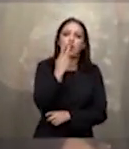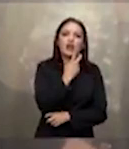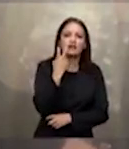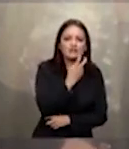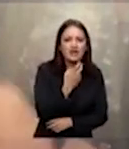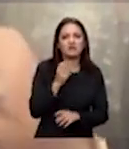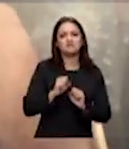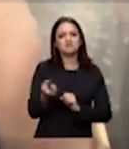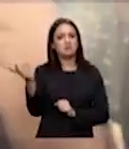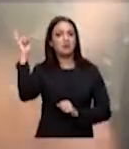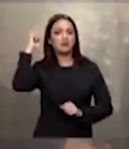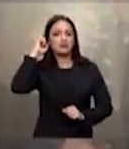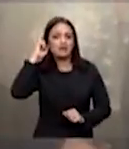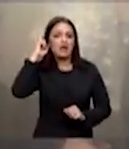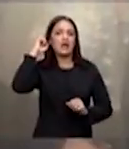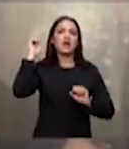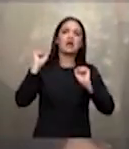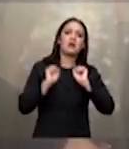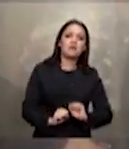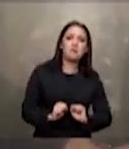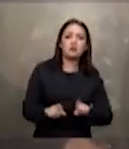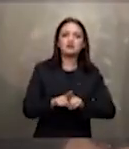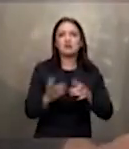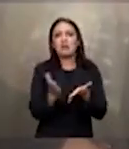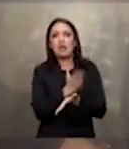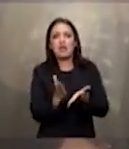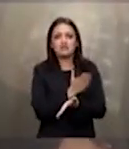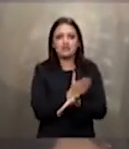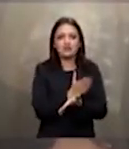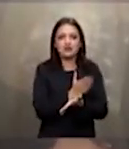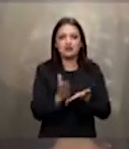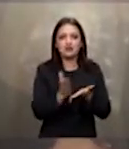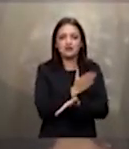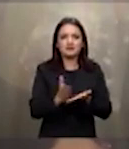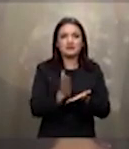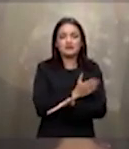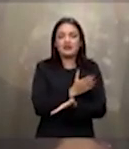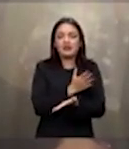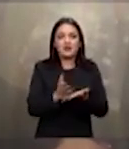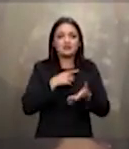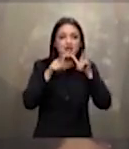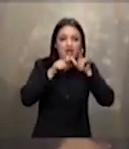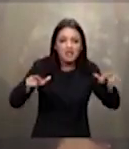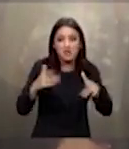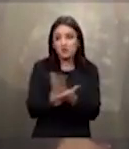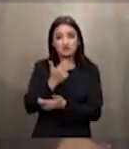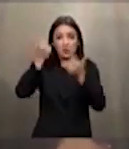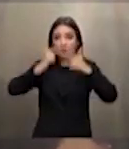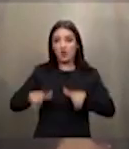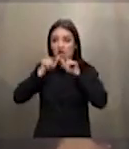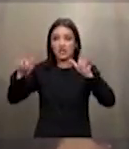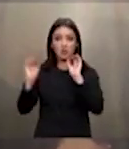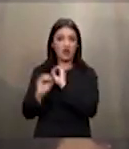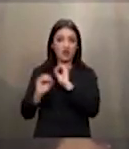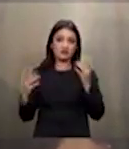diferentes níveis de proficiência da língua ou até sem nenhuma língua portanto aí a surdez como categoria genérica ela não